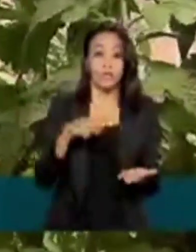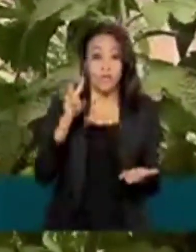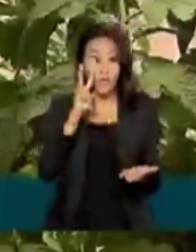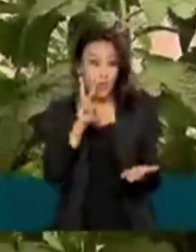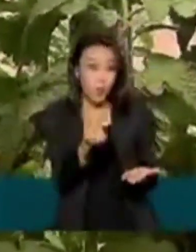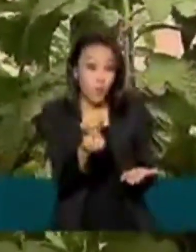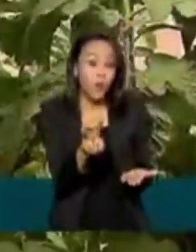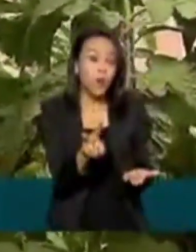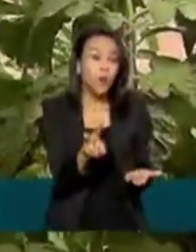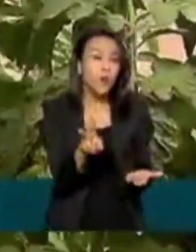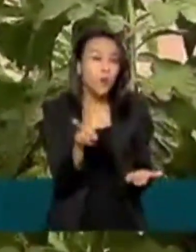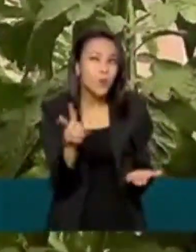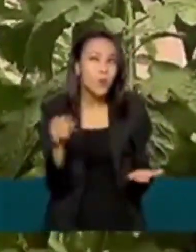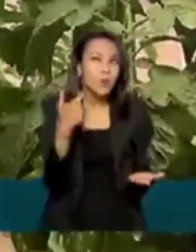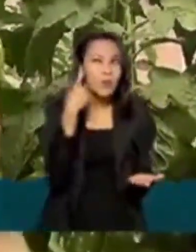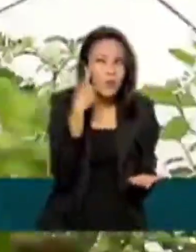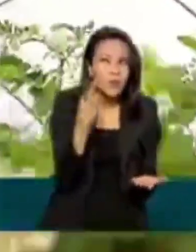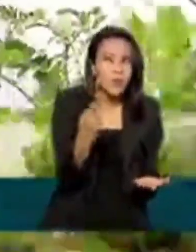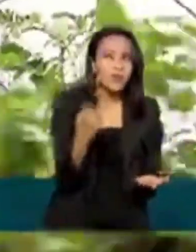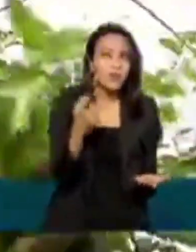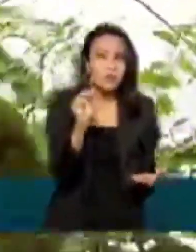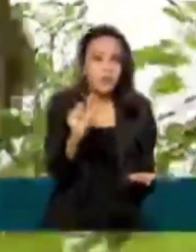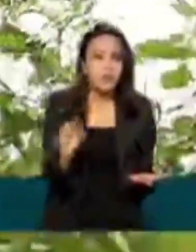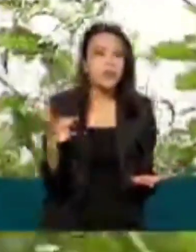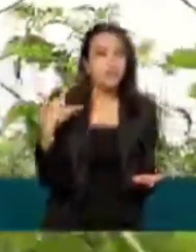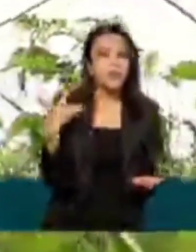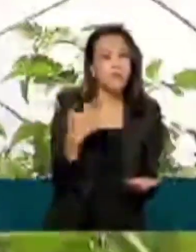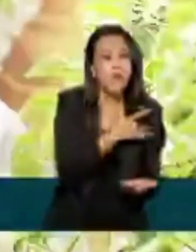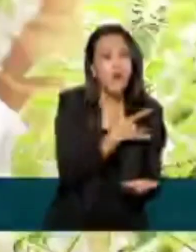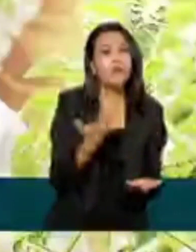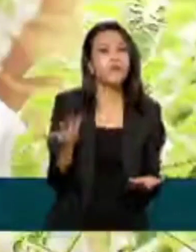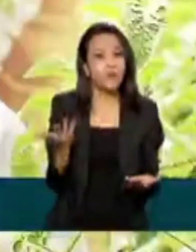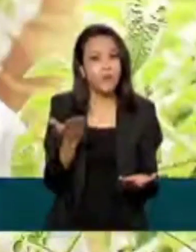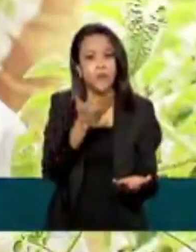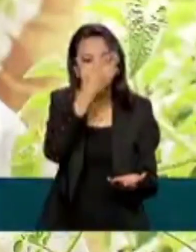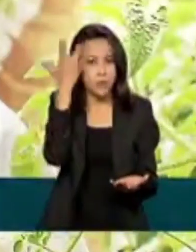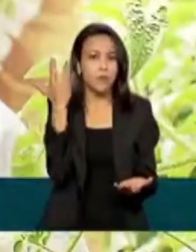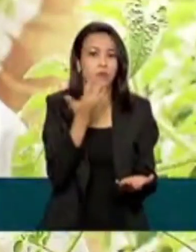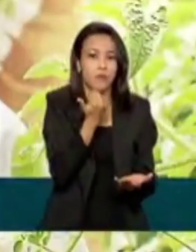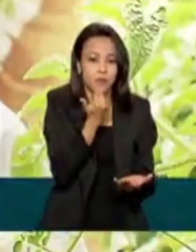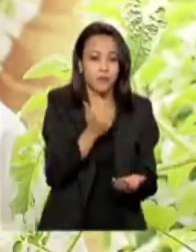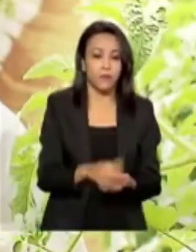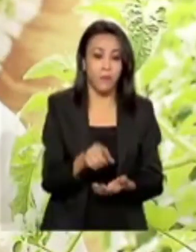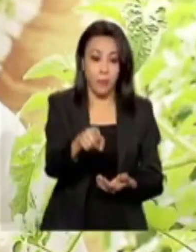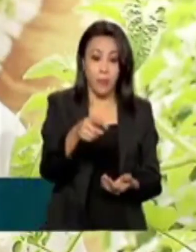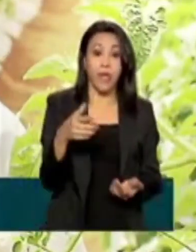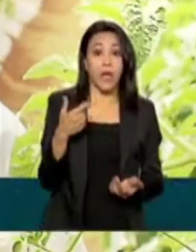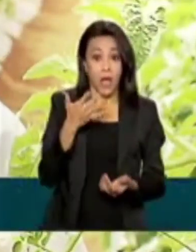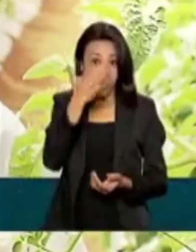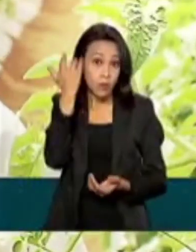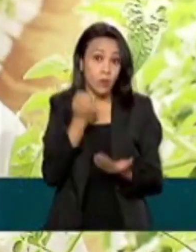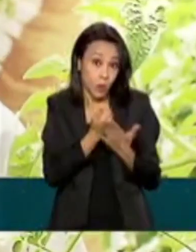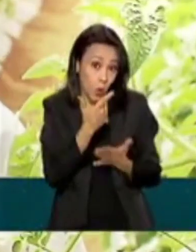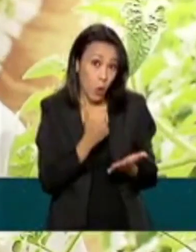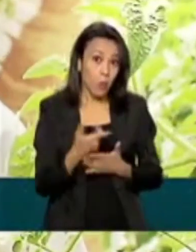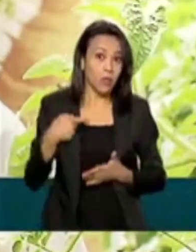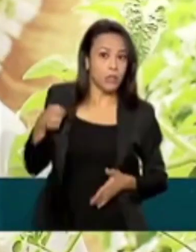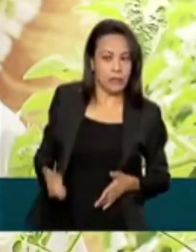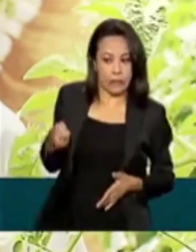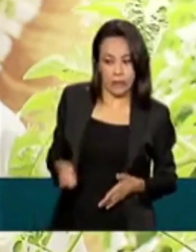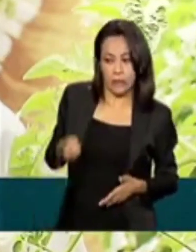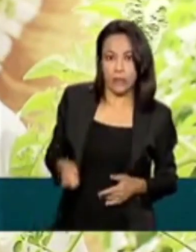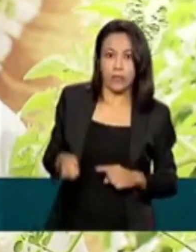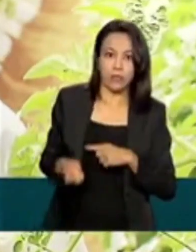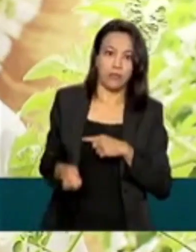olho no mercado cada vez mais interessado numa alimentação saudável. Nosso consumidor é muito exigente, porque ele é um perfil de